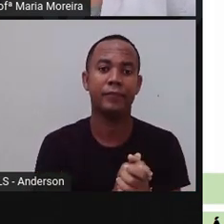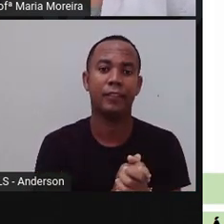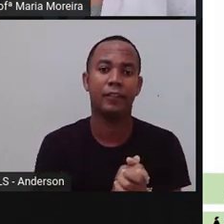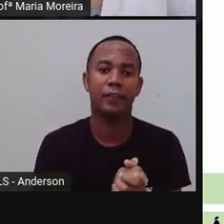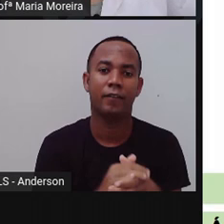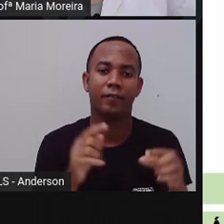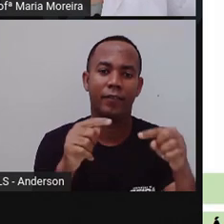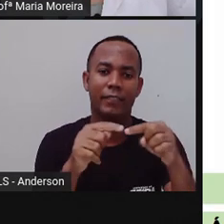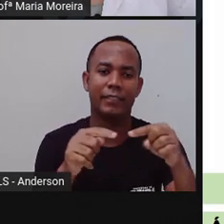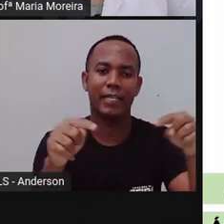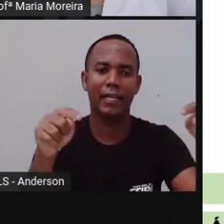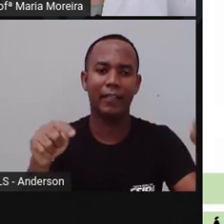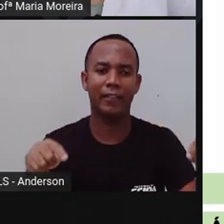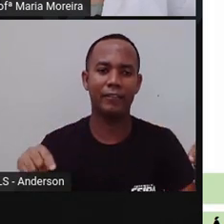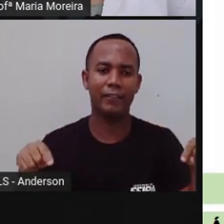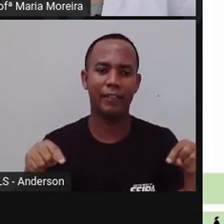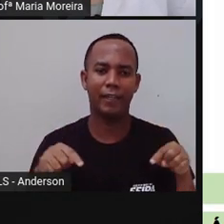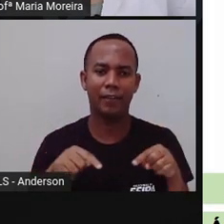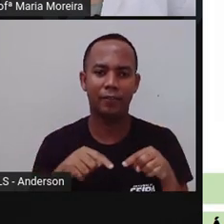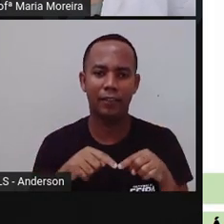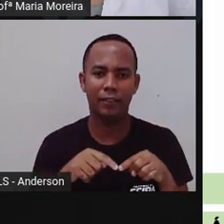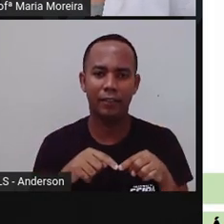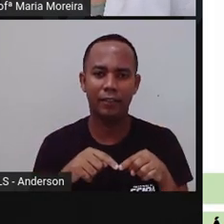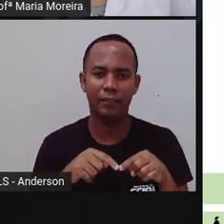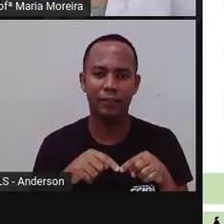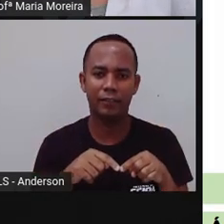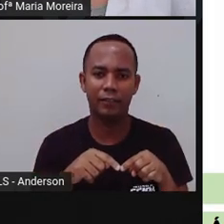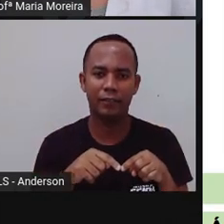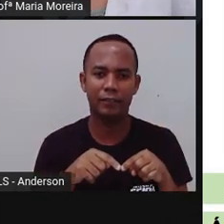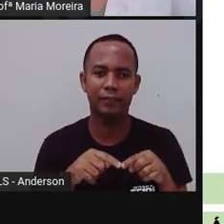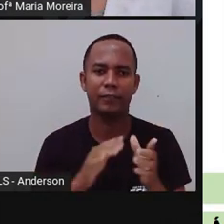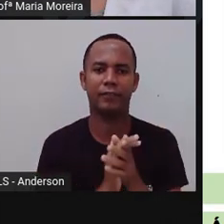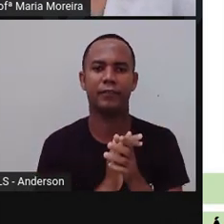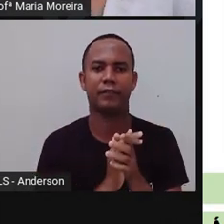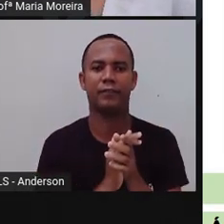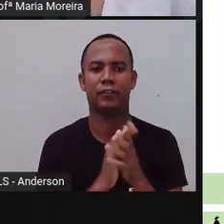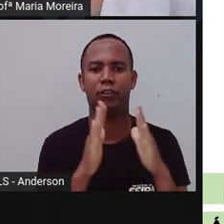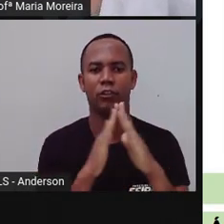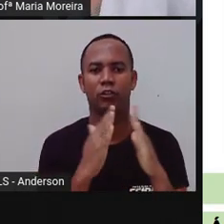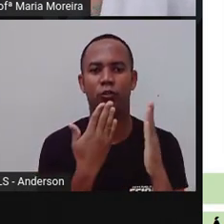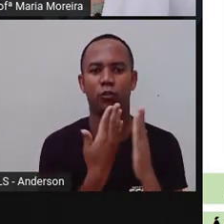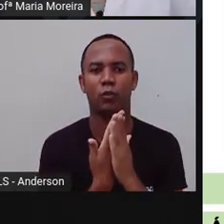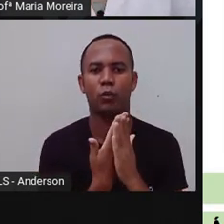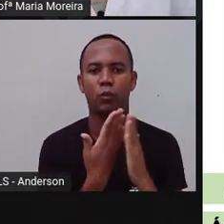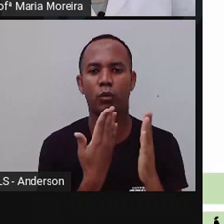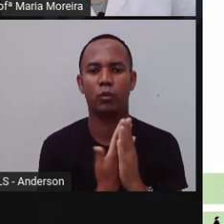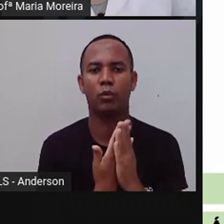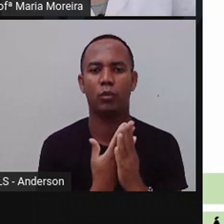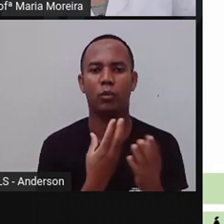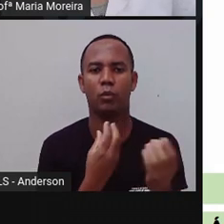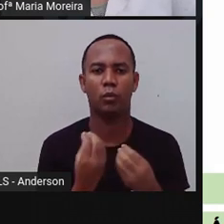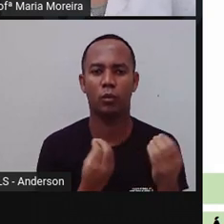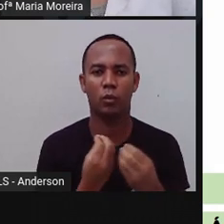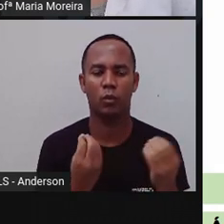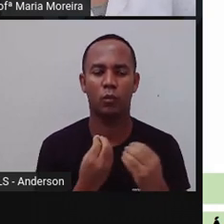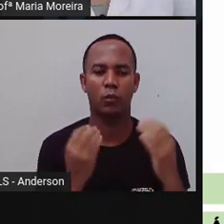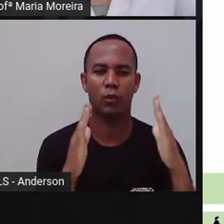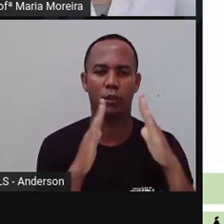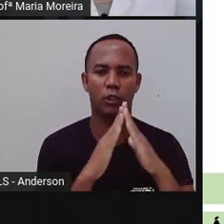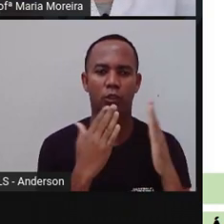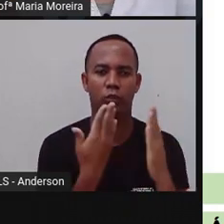Qual será? Sala de aula. Vamos falar hoje sobre a escola. Escola.